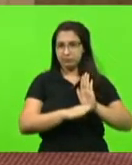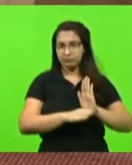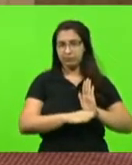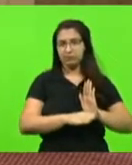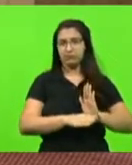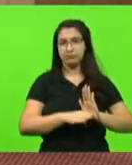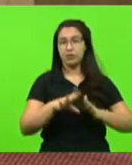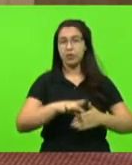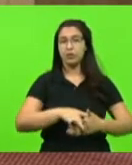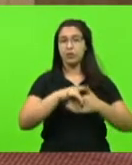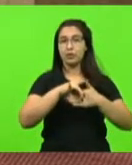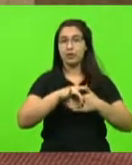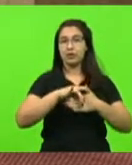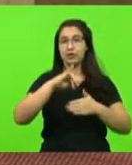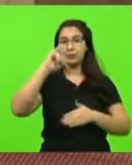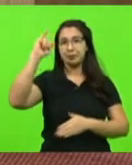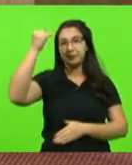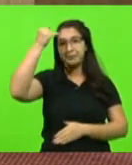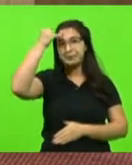deputado José Milton Schaefer.